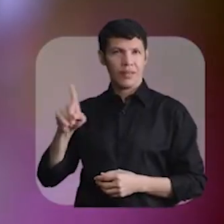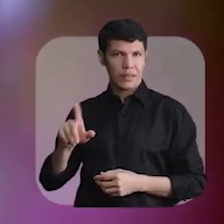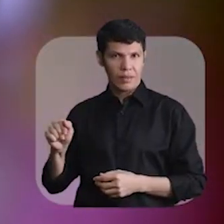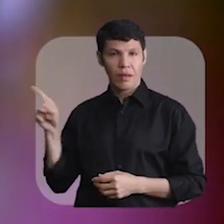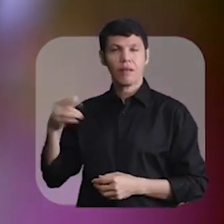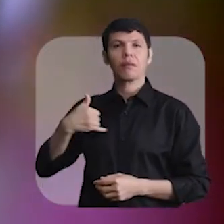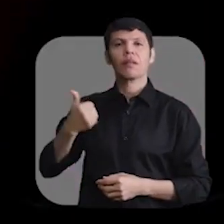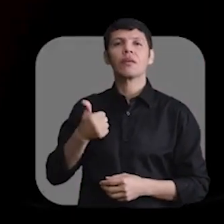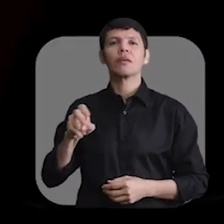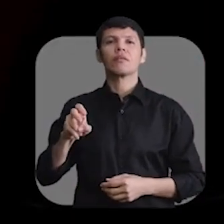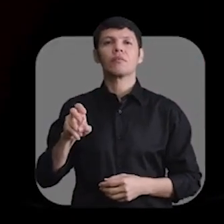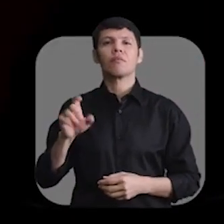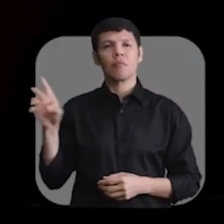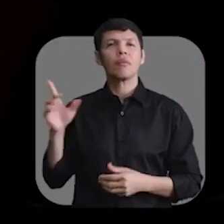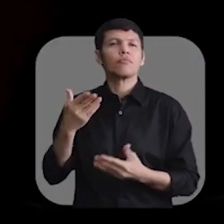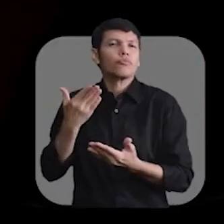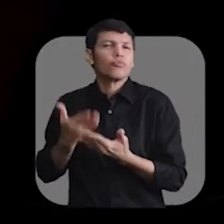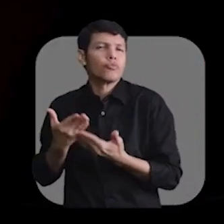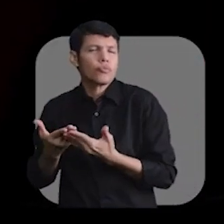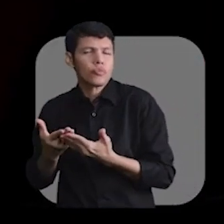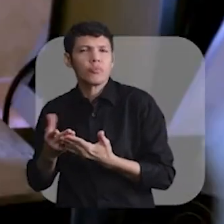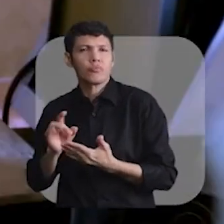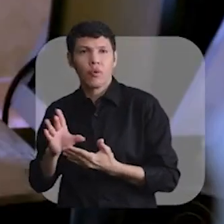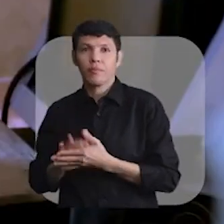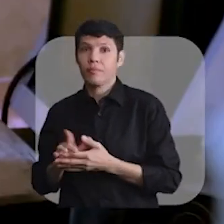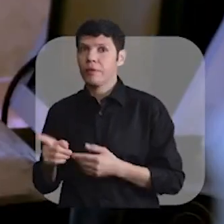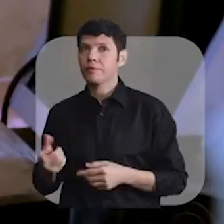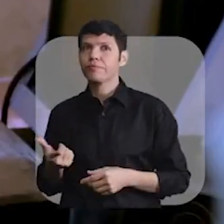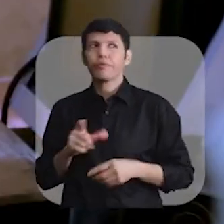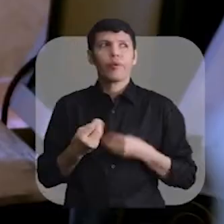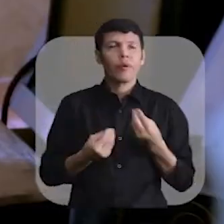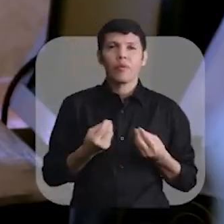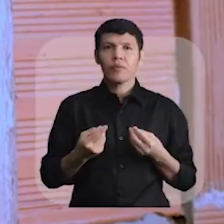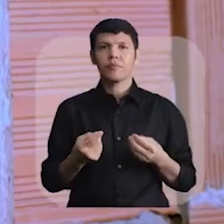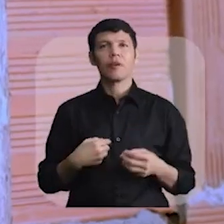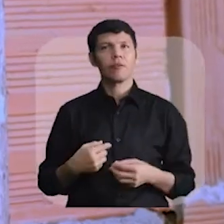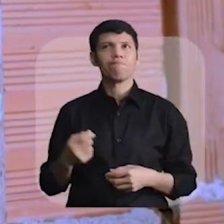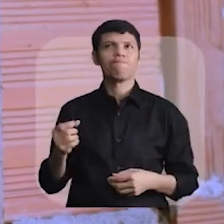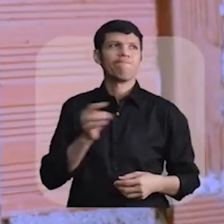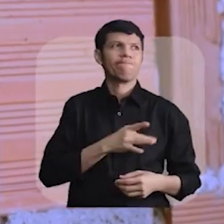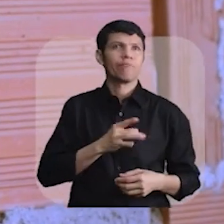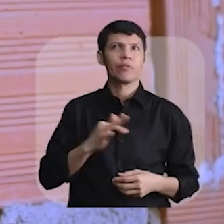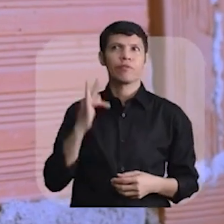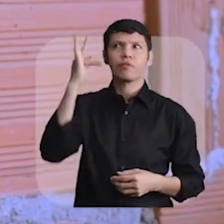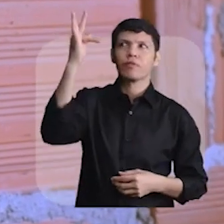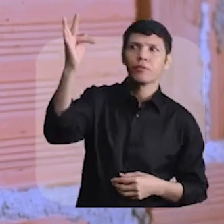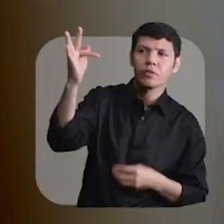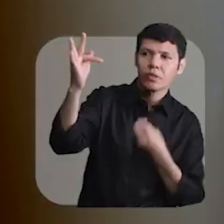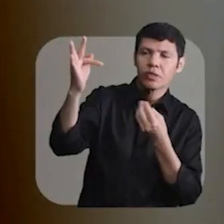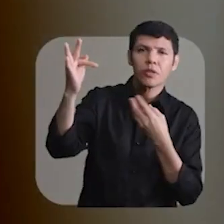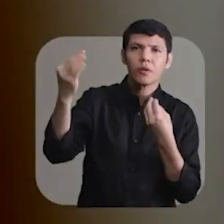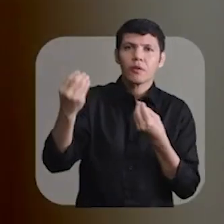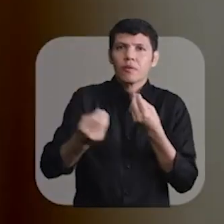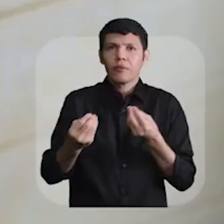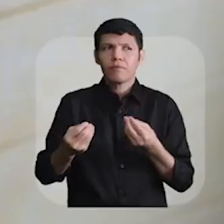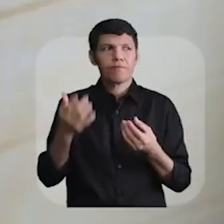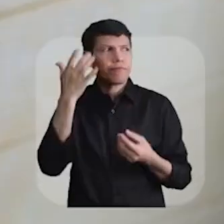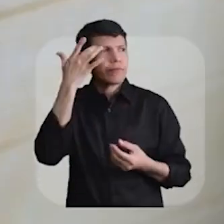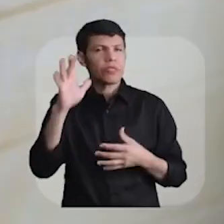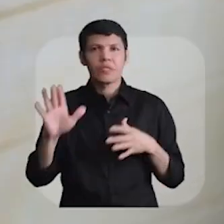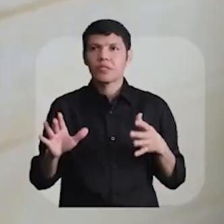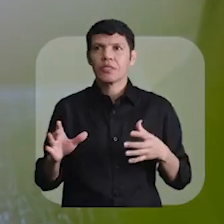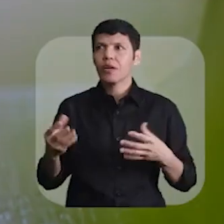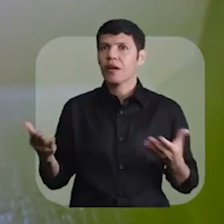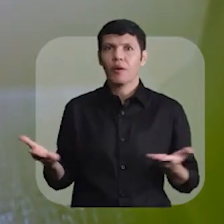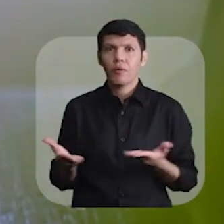anos e estuda apenas um turno na escola. Posso dizer que eu tenho medo do futuro. Medo pela situação que a gente vive hoje.